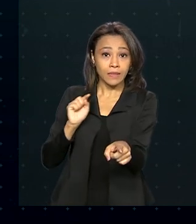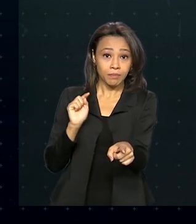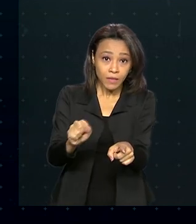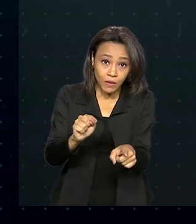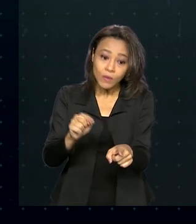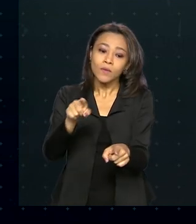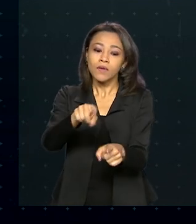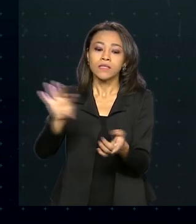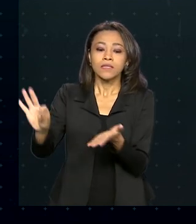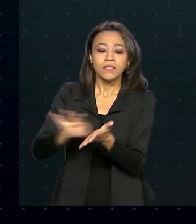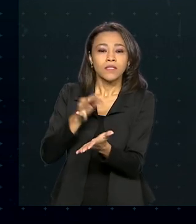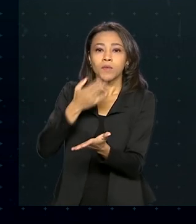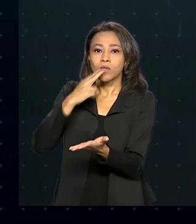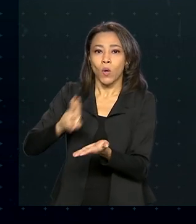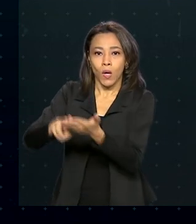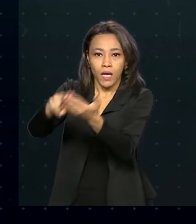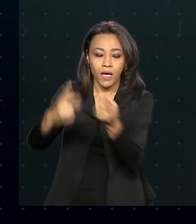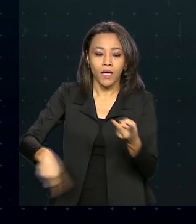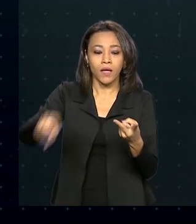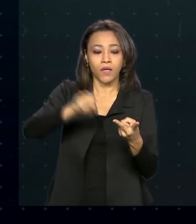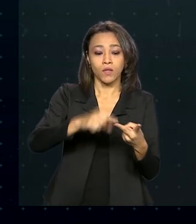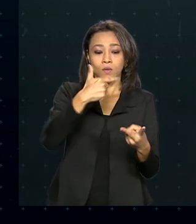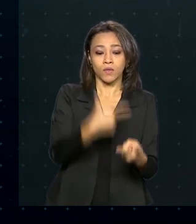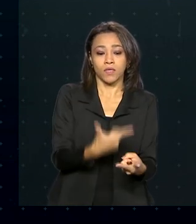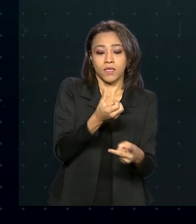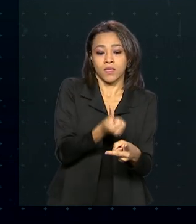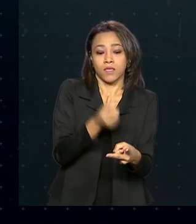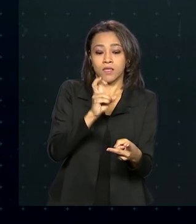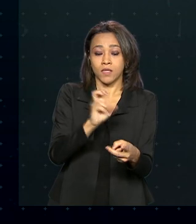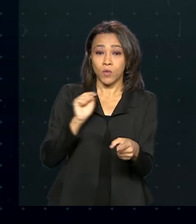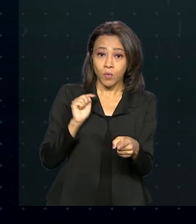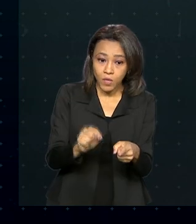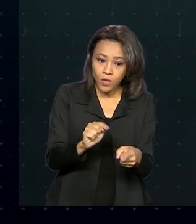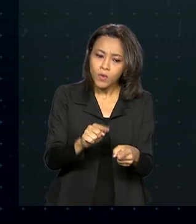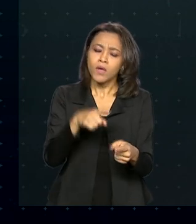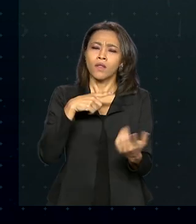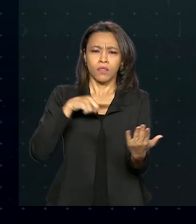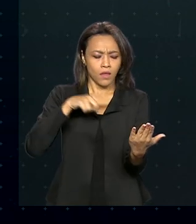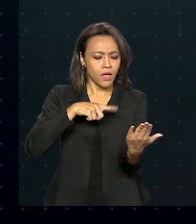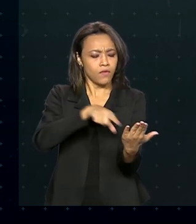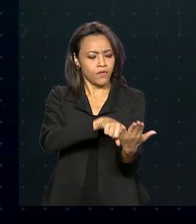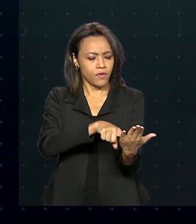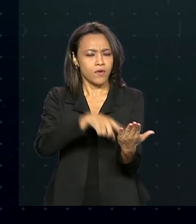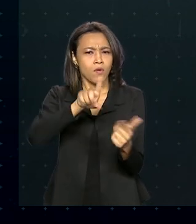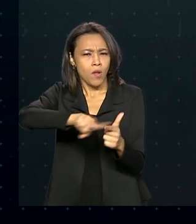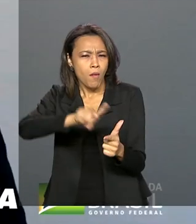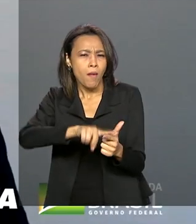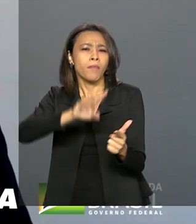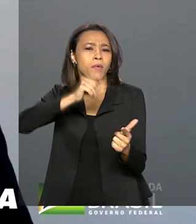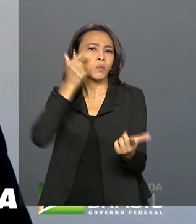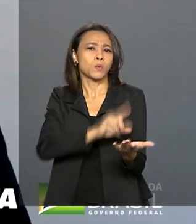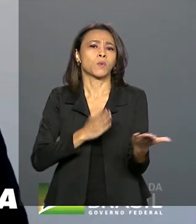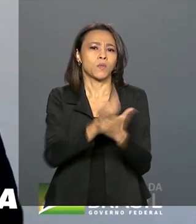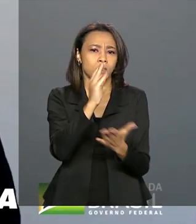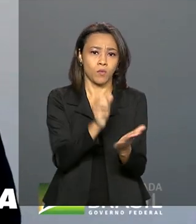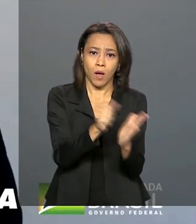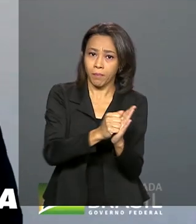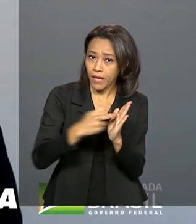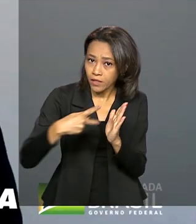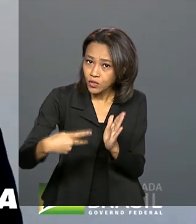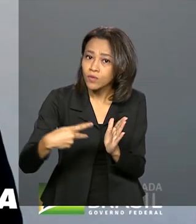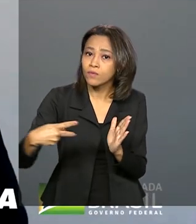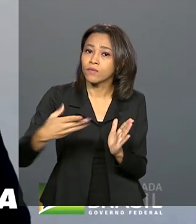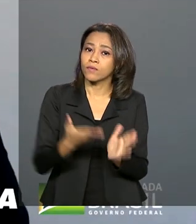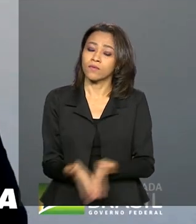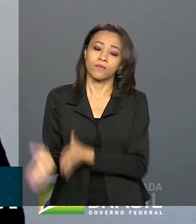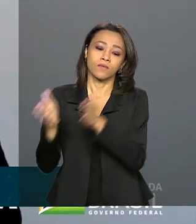Correios e 265 mil após contestação no aplicativo Caixa Tem. Nós melhoramos